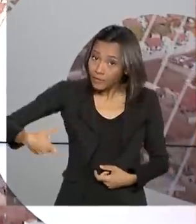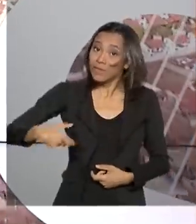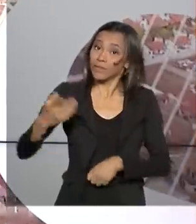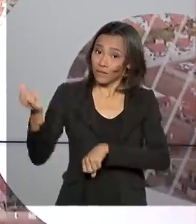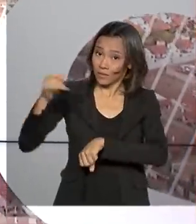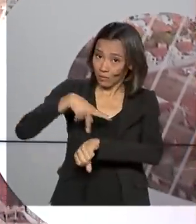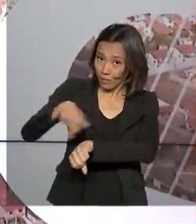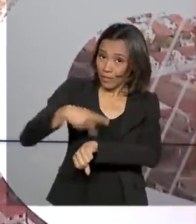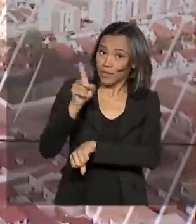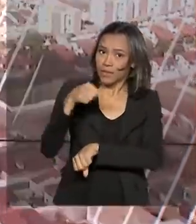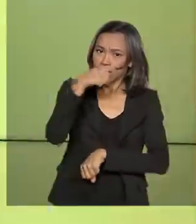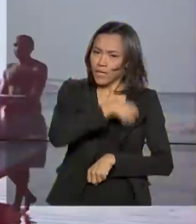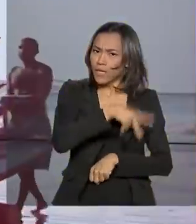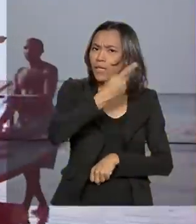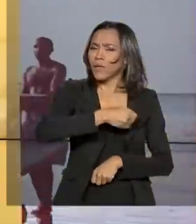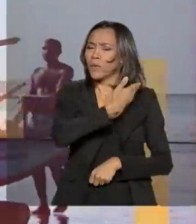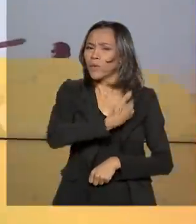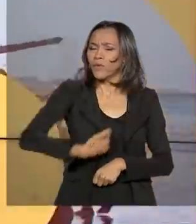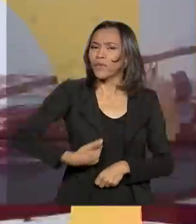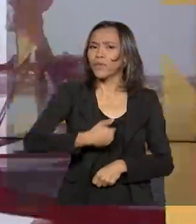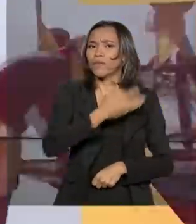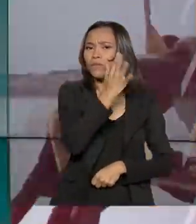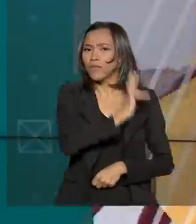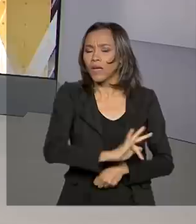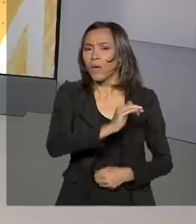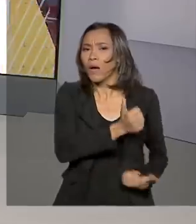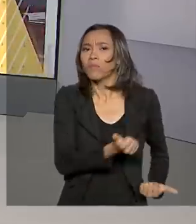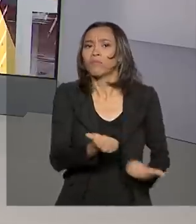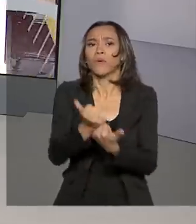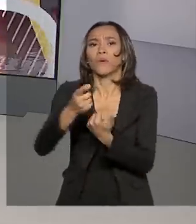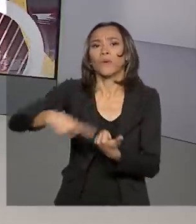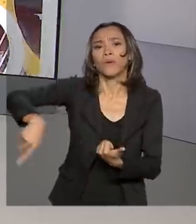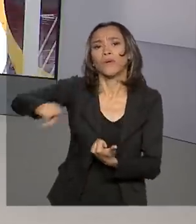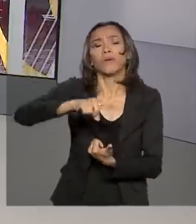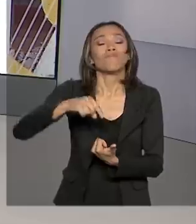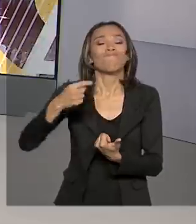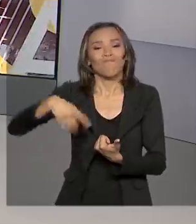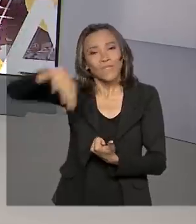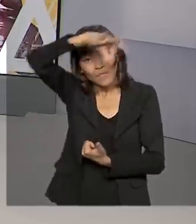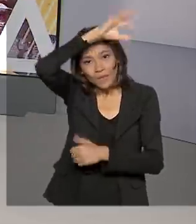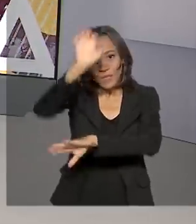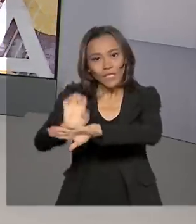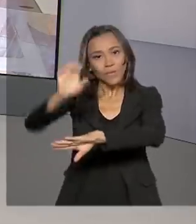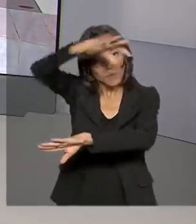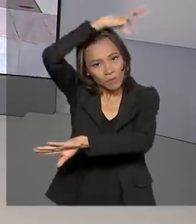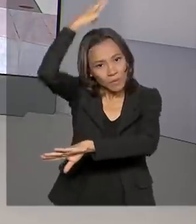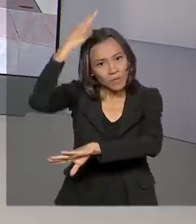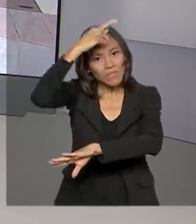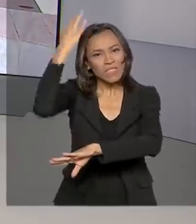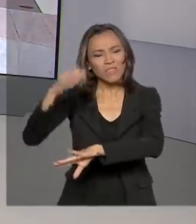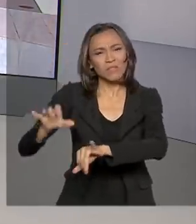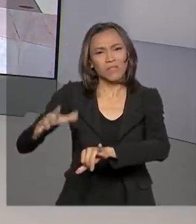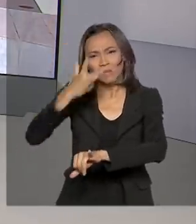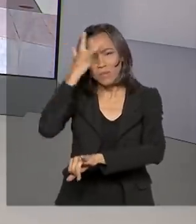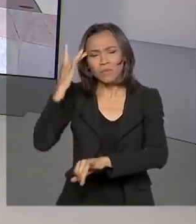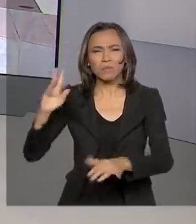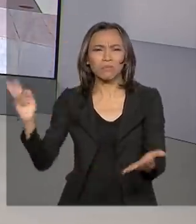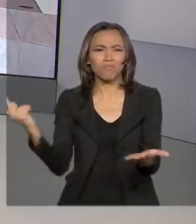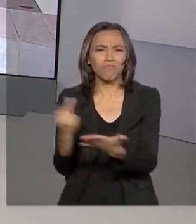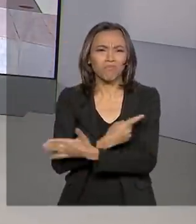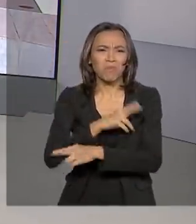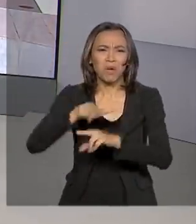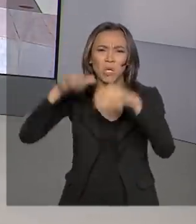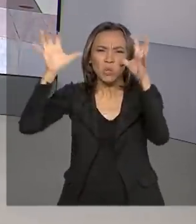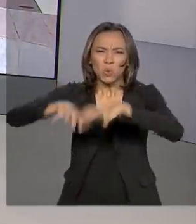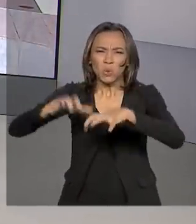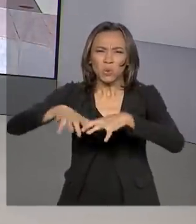oferece apoio às vítimas das chuvas no Espírito Santo. Vamos então até o Palácio do Planalto conversar com a repórter Lucena Colares